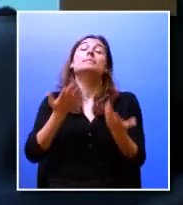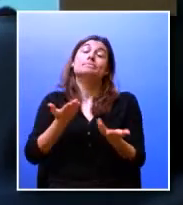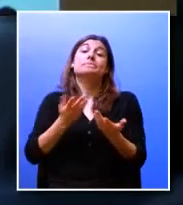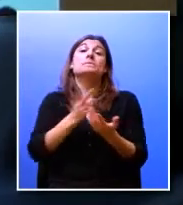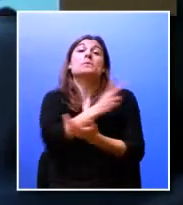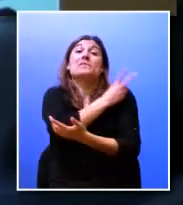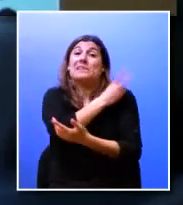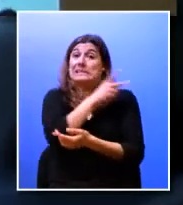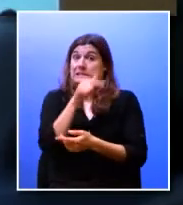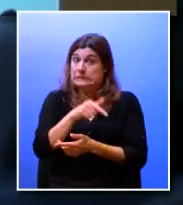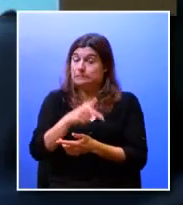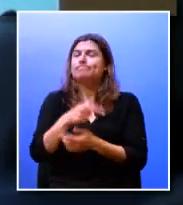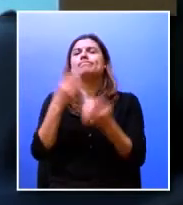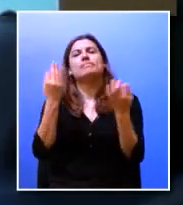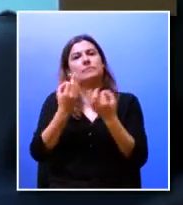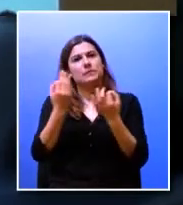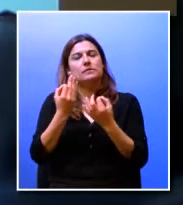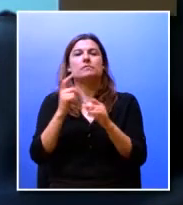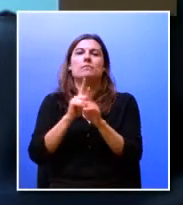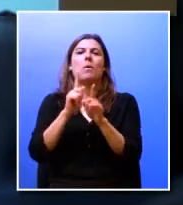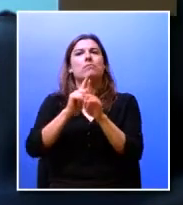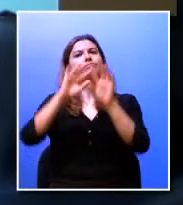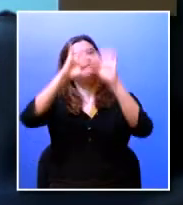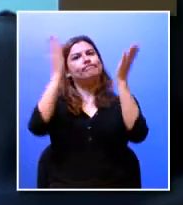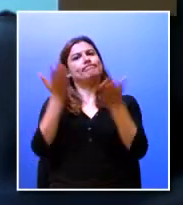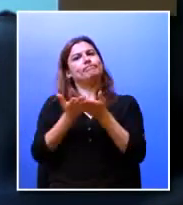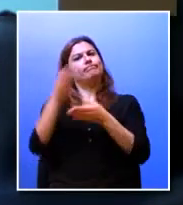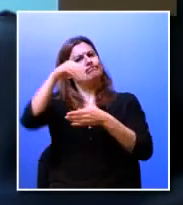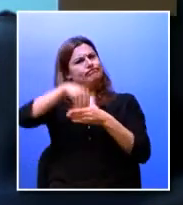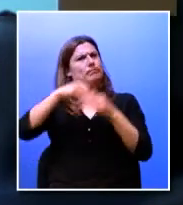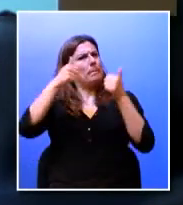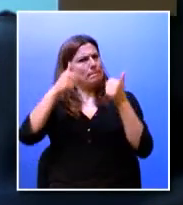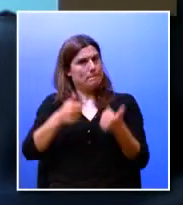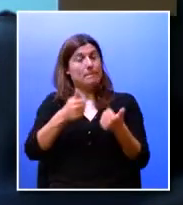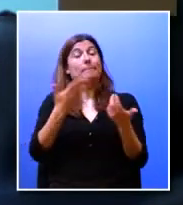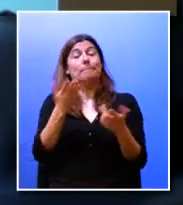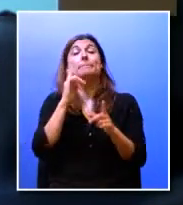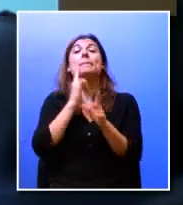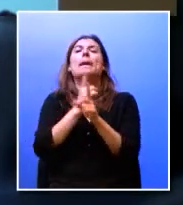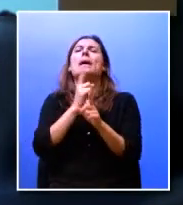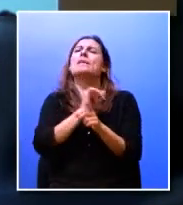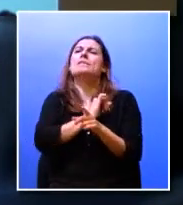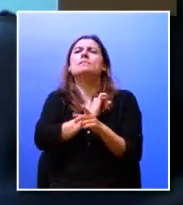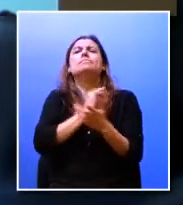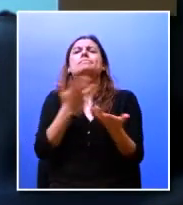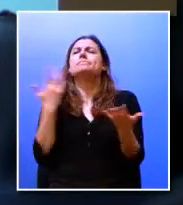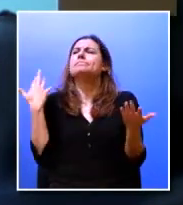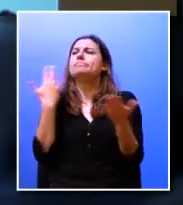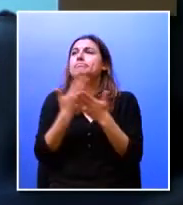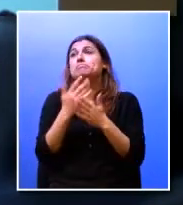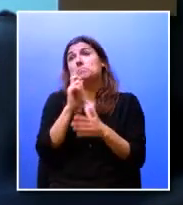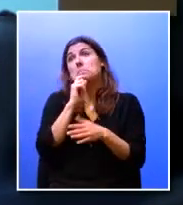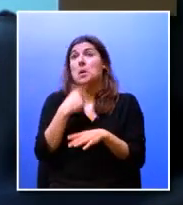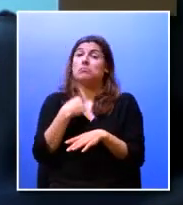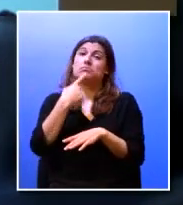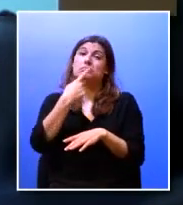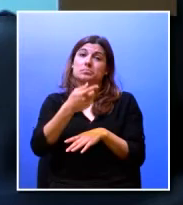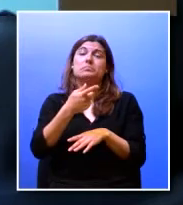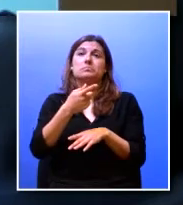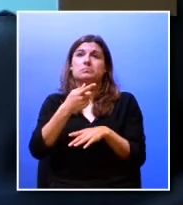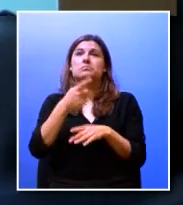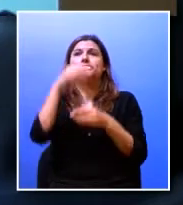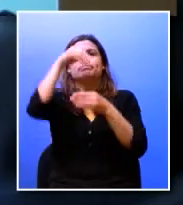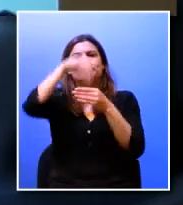está muito bem enquadrada ou seja nós naquilo que é o nosso o que eu poderei designar como o nosso Interland